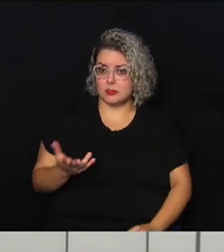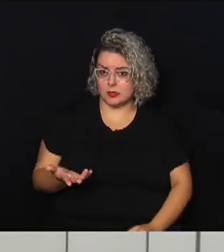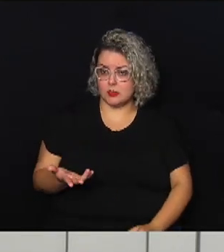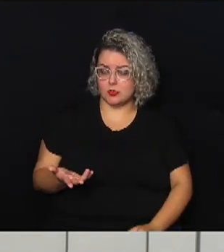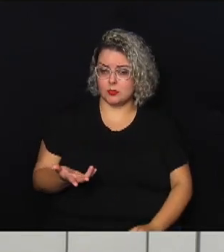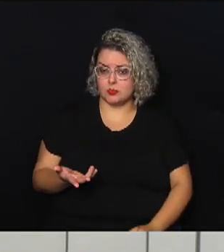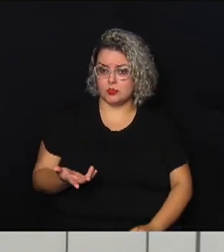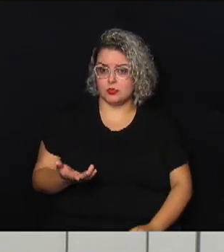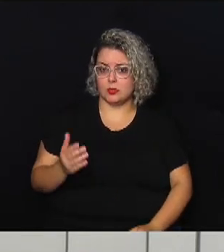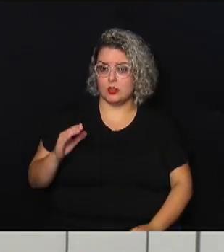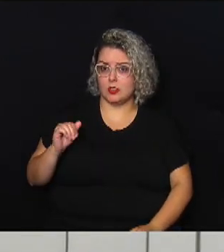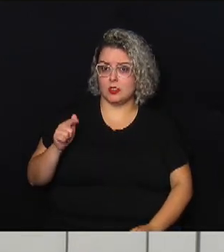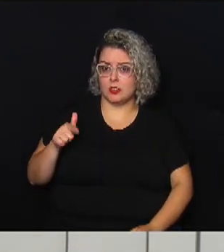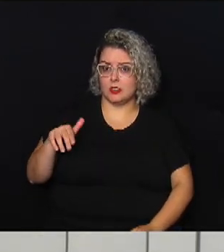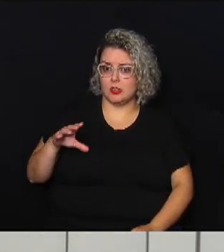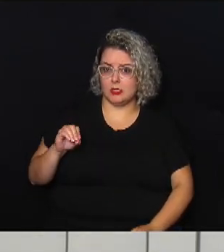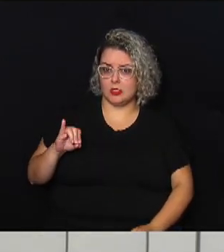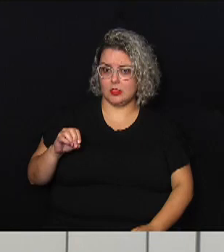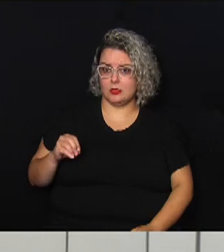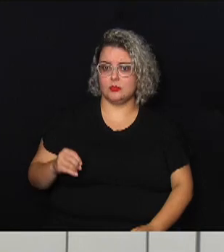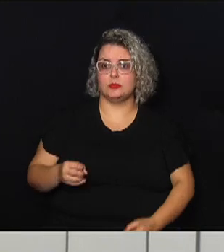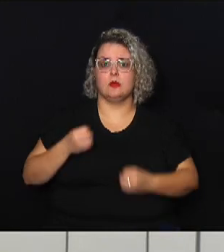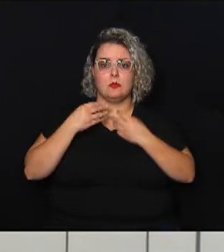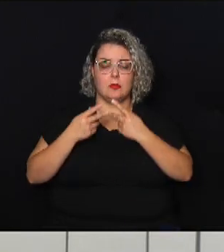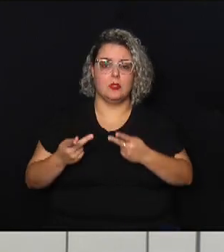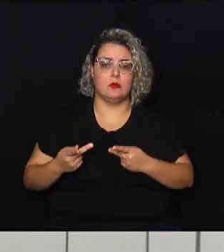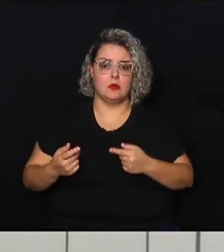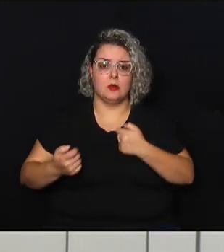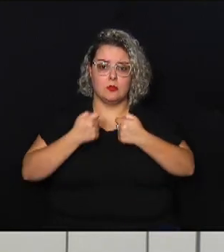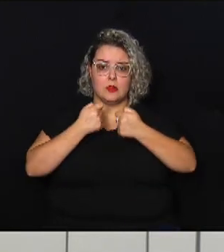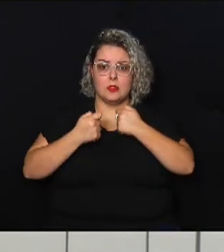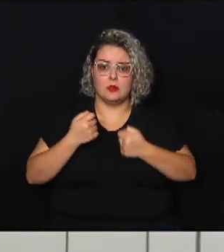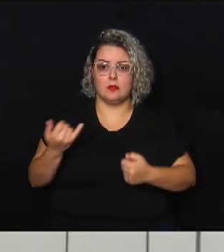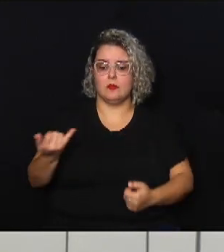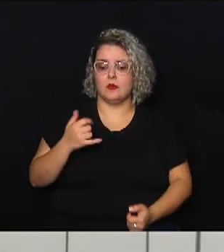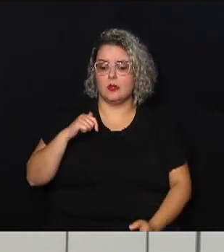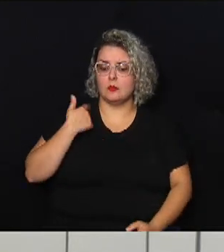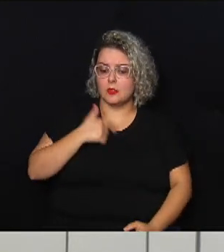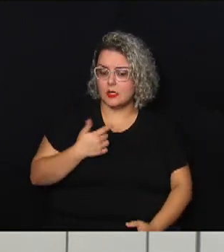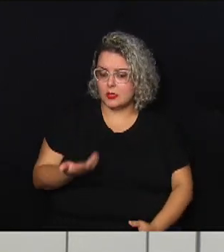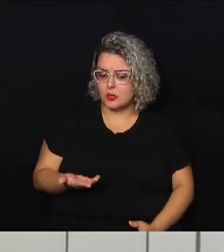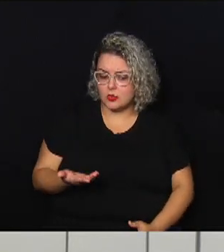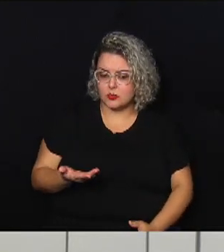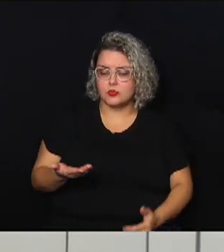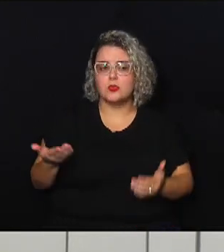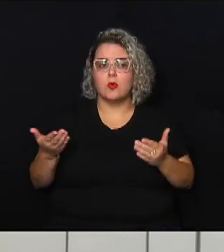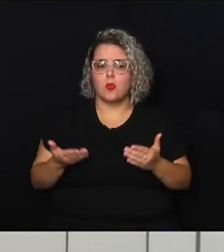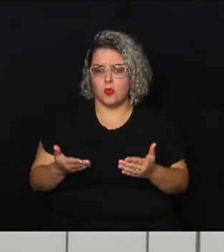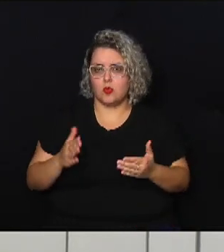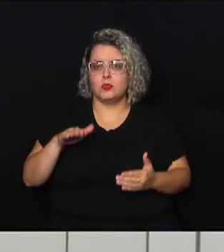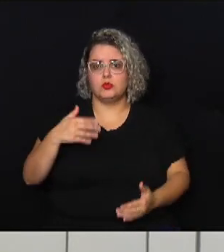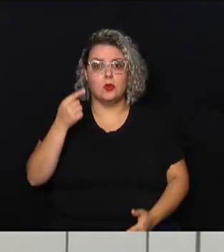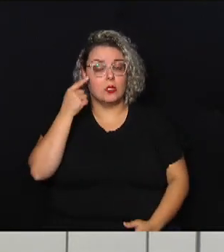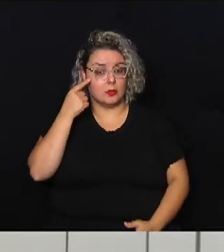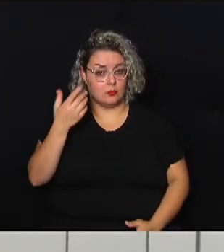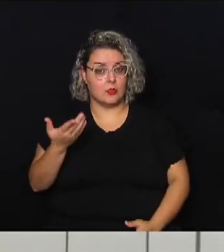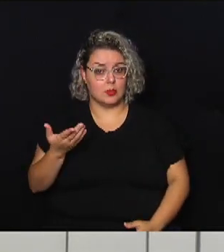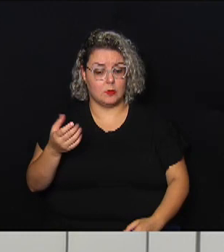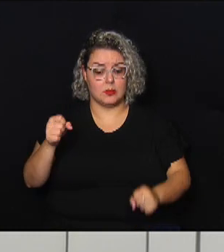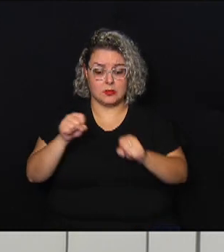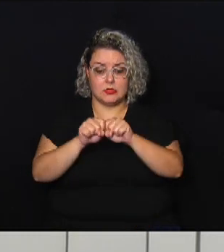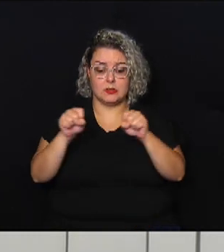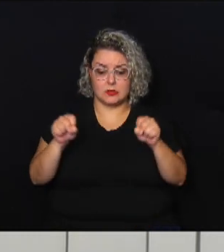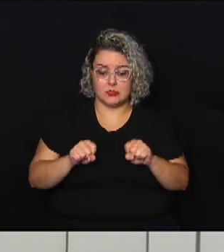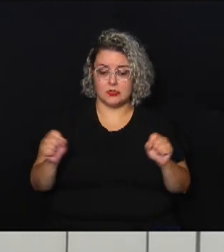Cláudio seja bem-vindo ao Questão de Ordem fala para a gente sobre hoje quando a gente pensa nesses sistemas